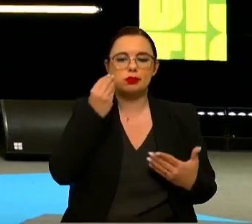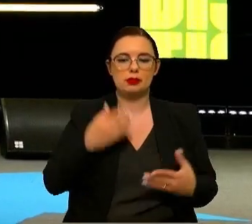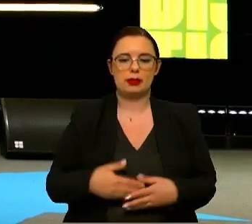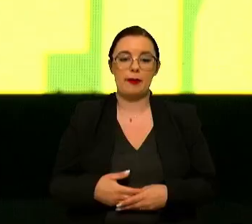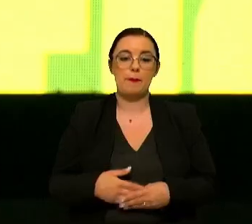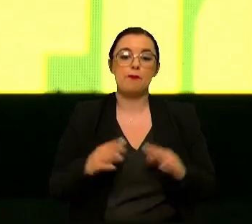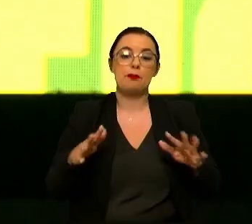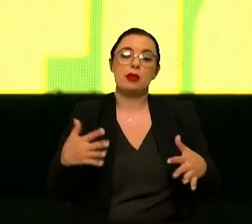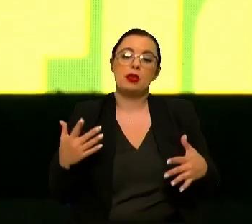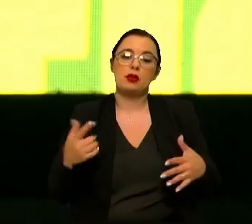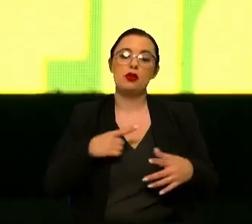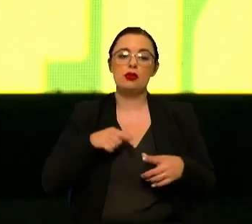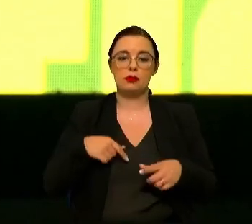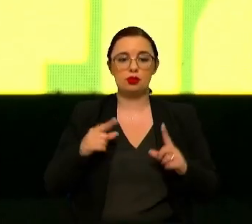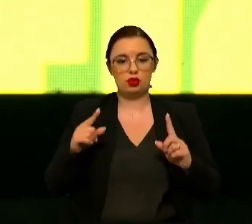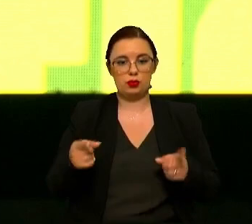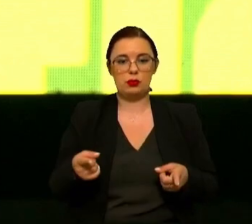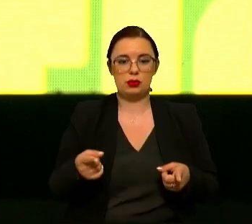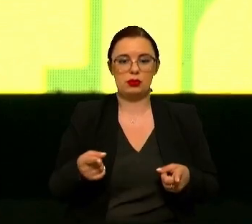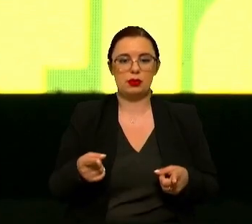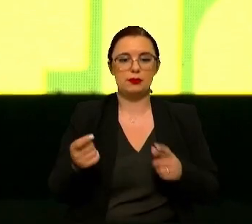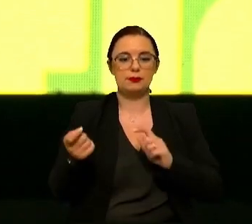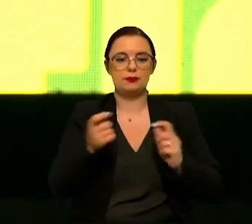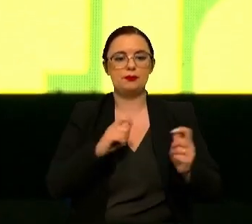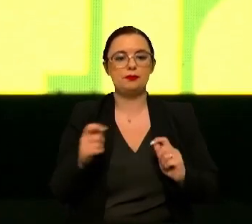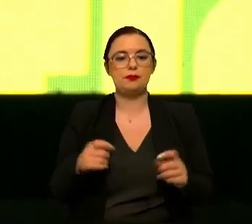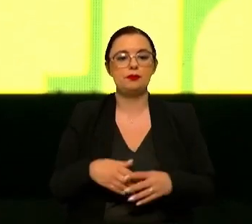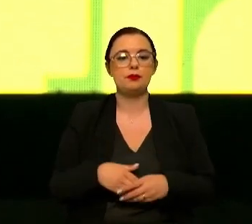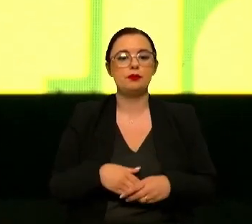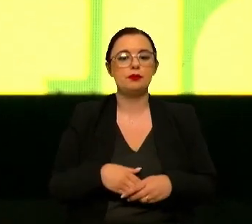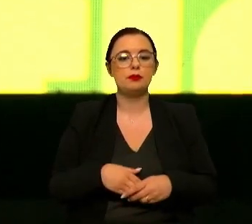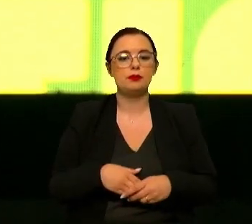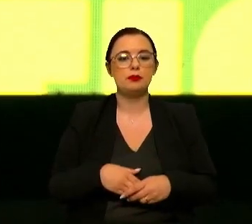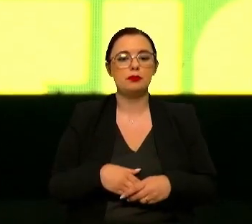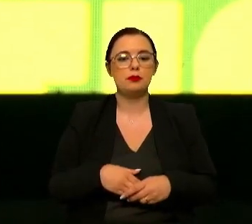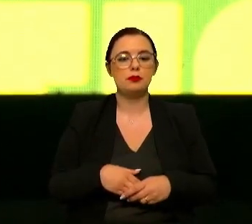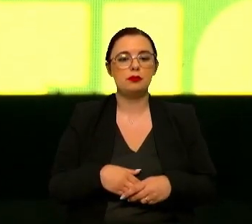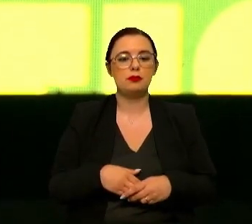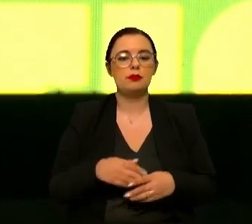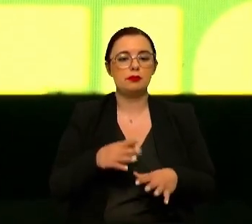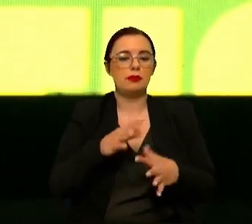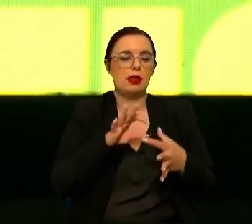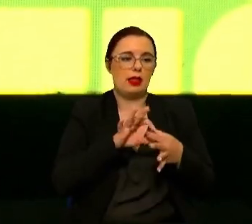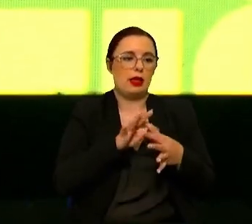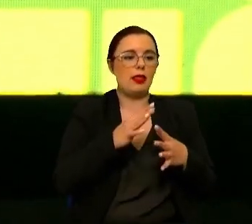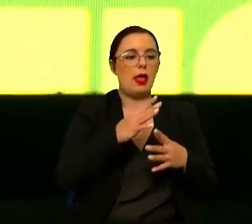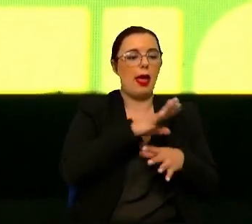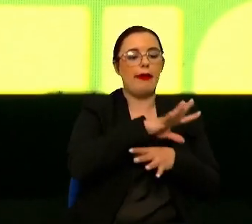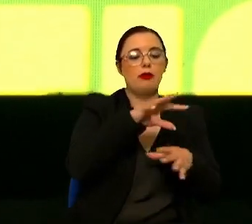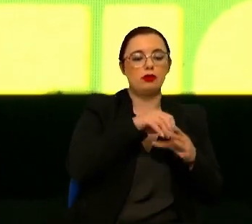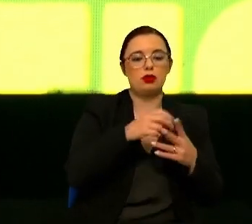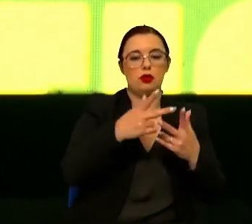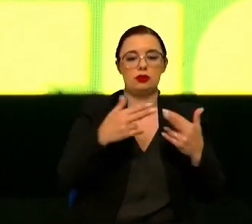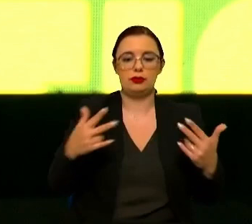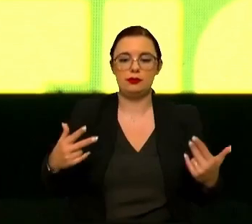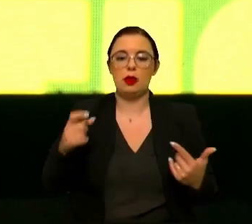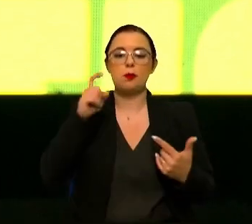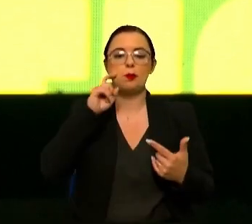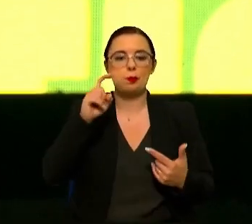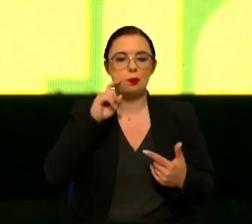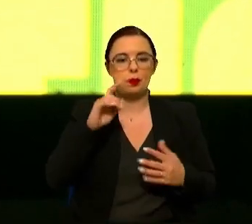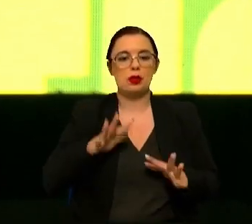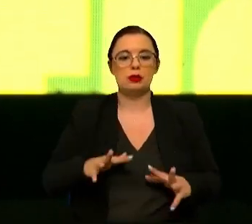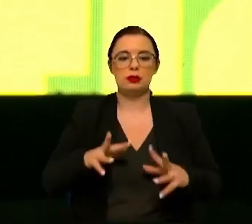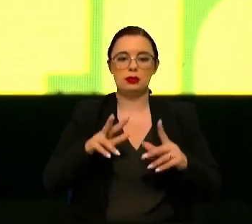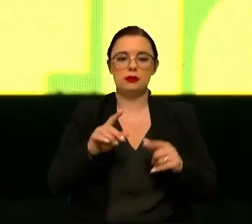Então, vamos dar início ao nosso debate. Por falar em inclusão, em diversidade, segurança rodoviária, em